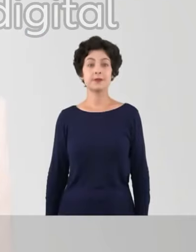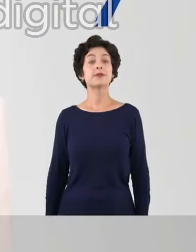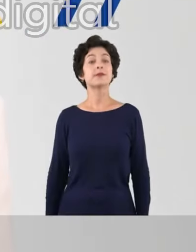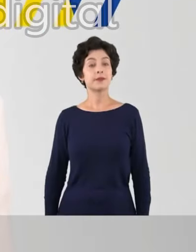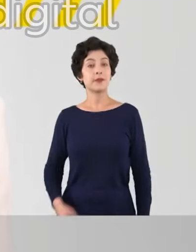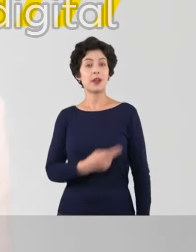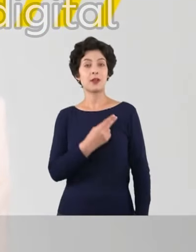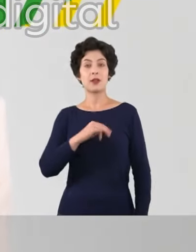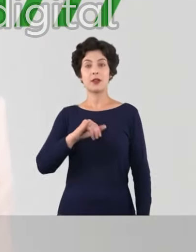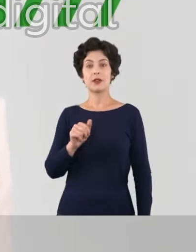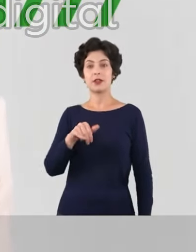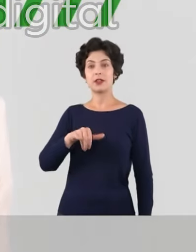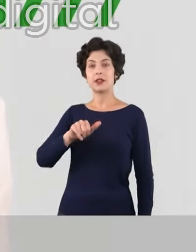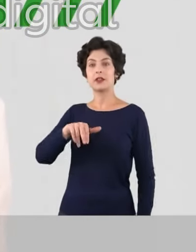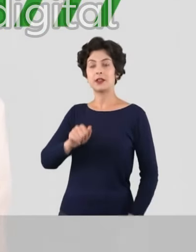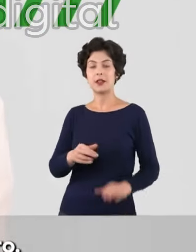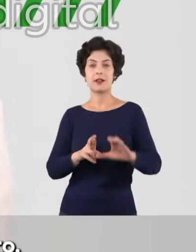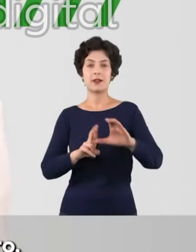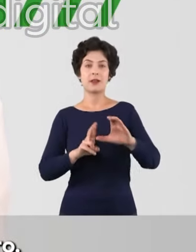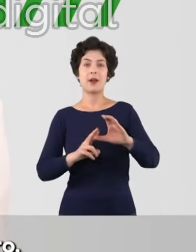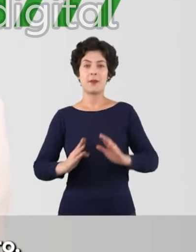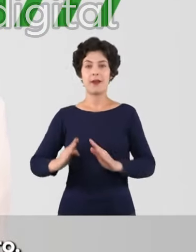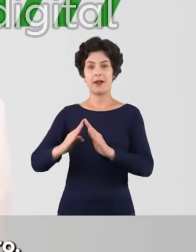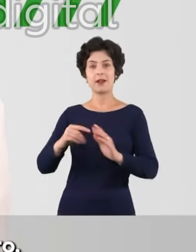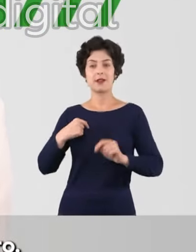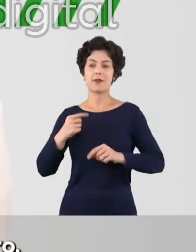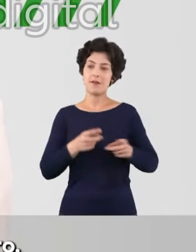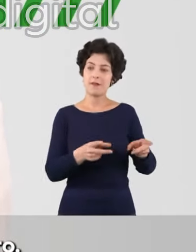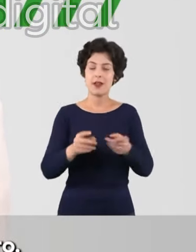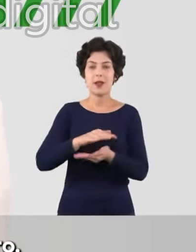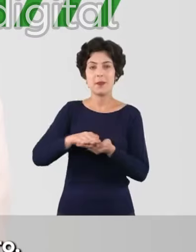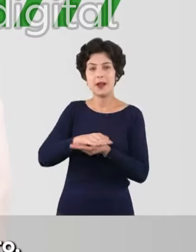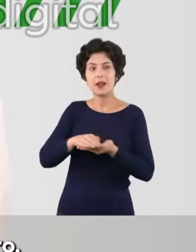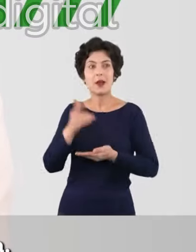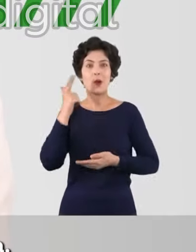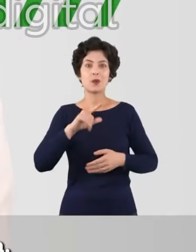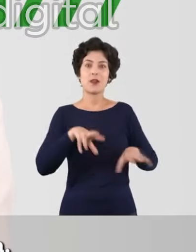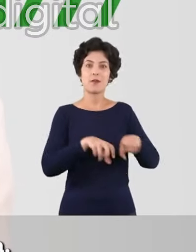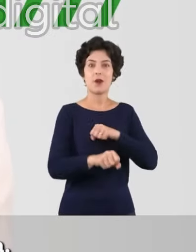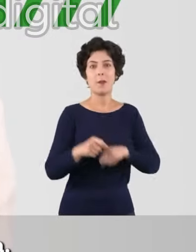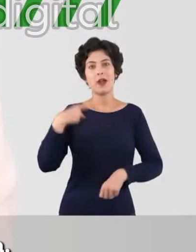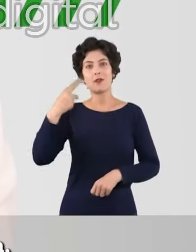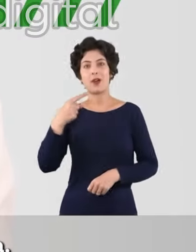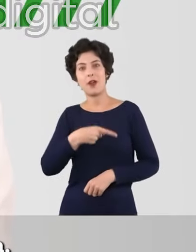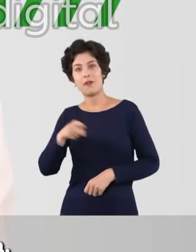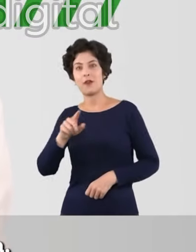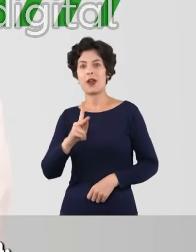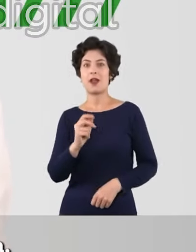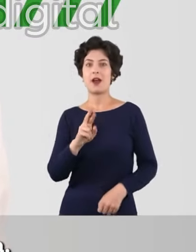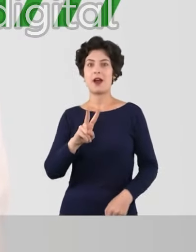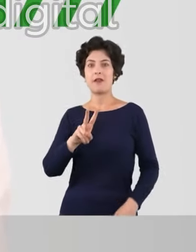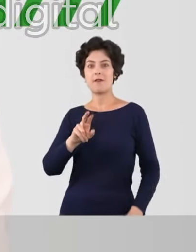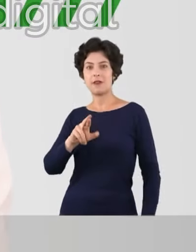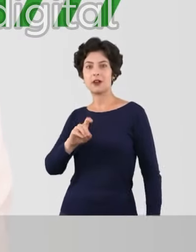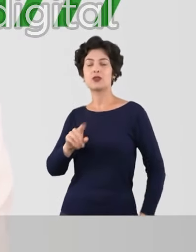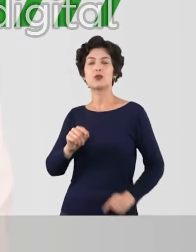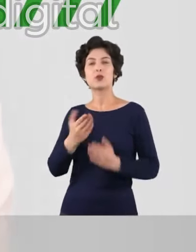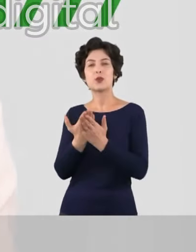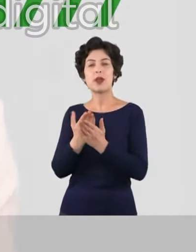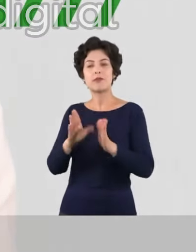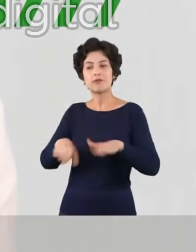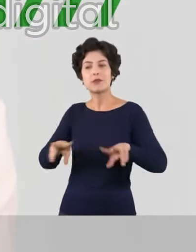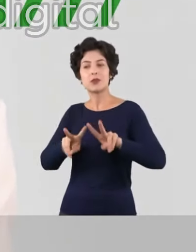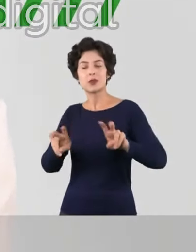Sou Janaína Lima, do Capão Redondo. Me tornei advogada vendendo brigadeiro. Fui à Harvard estudar primeira infância e com essa